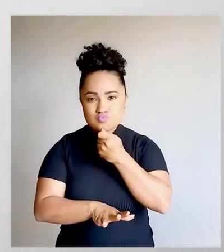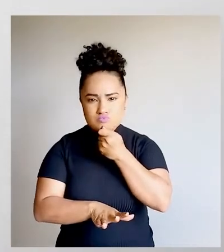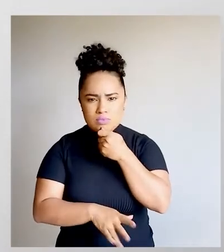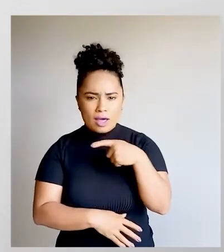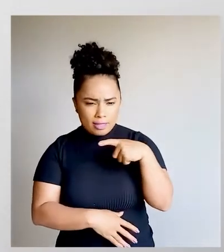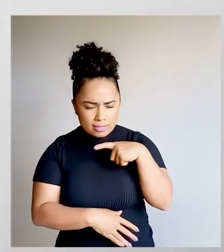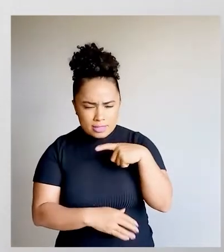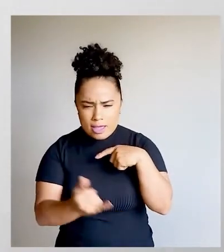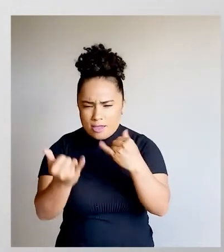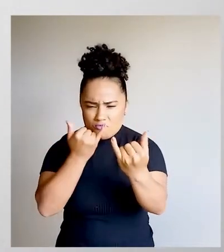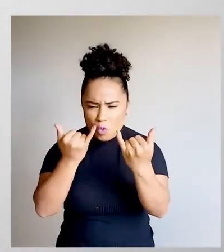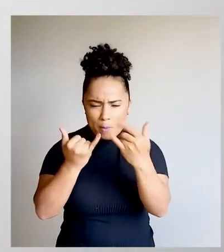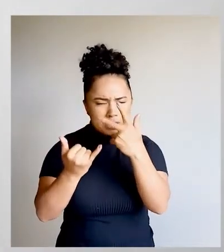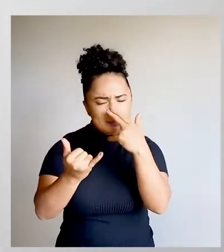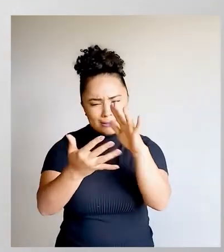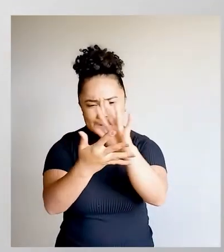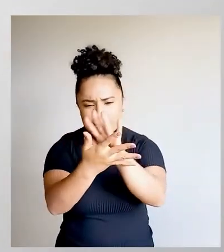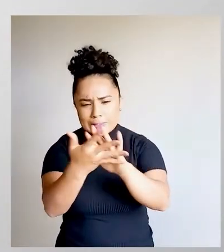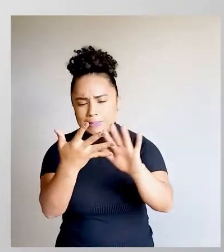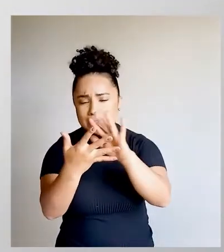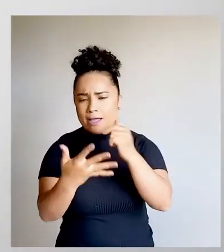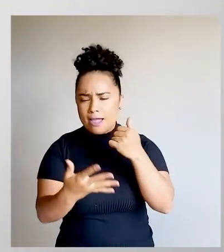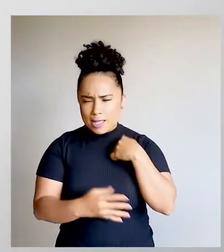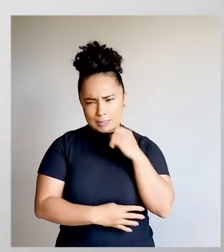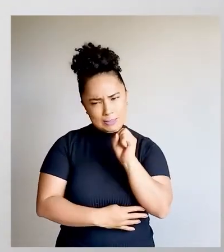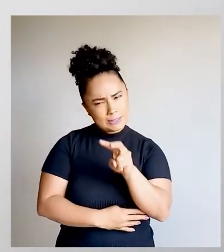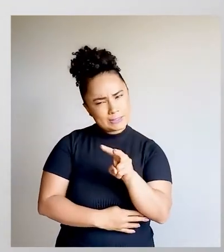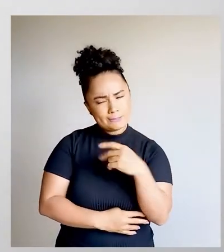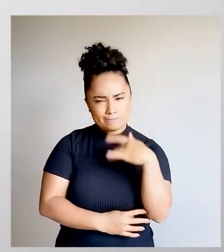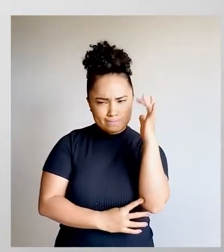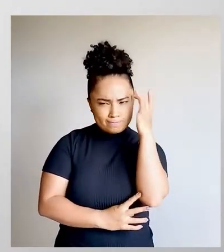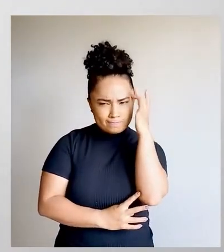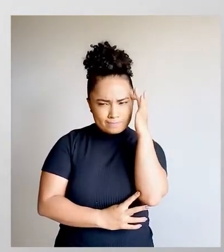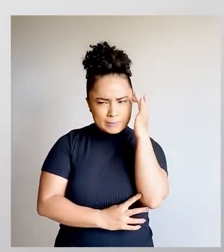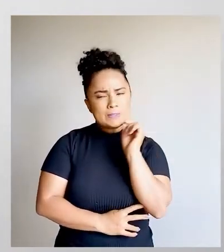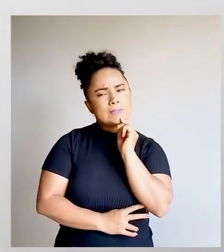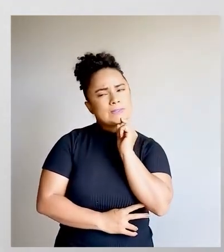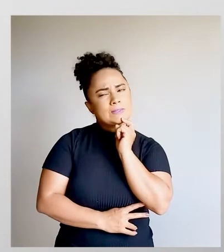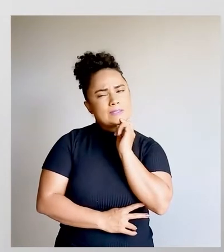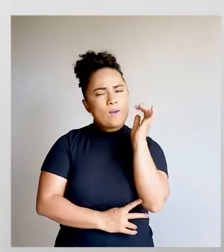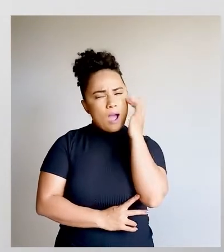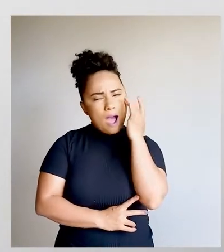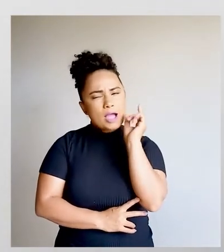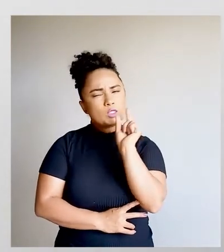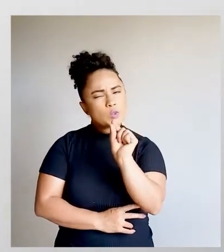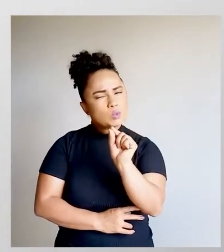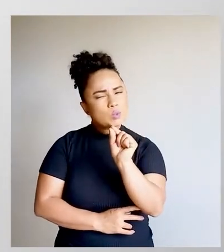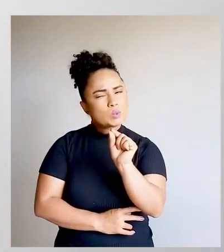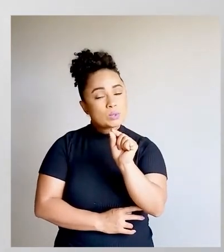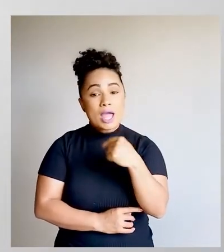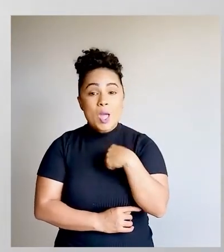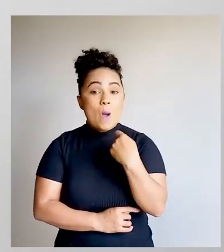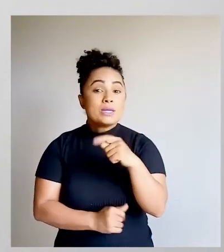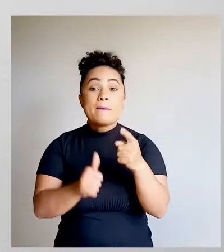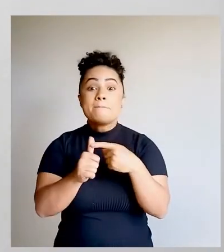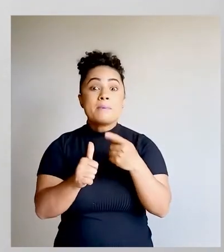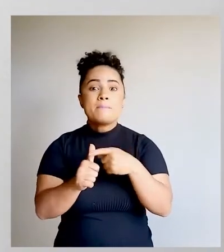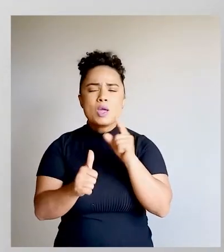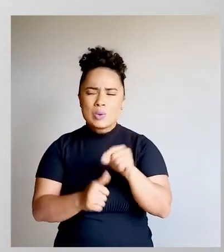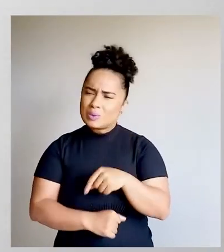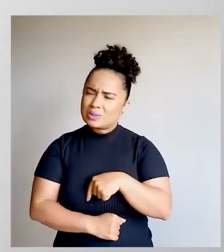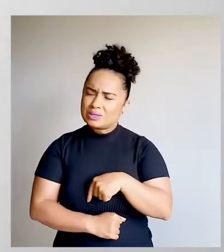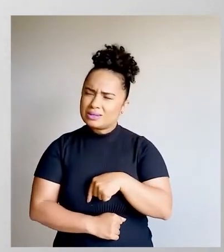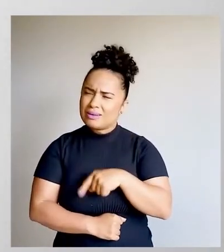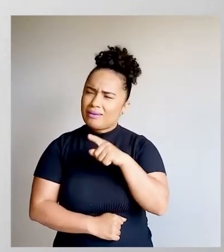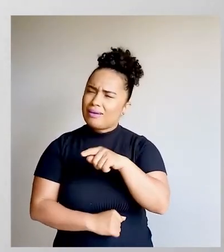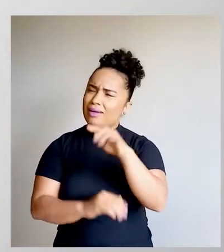implícita no texto. O que é isso? Deduzir aqueles dados que estão lá subentendidos. Eu preciso me perguntar o